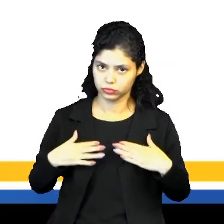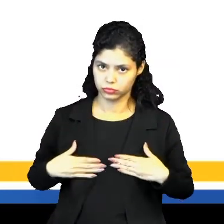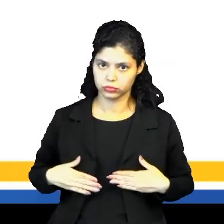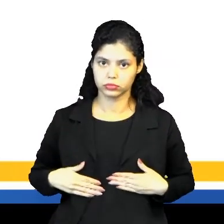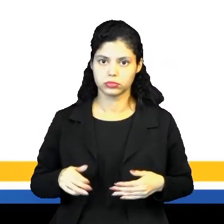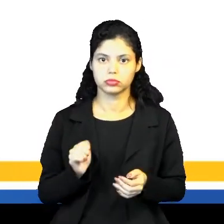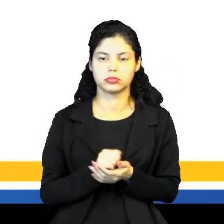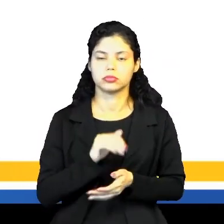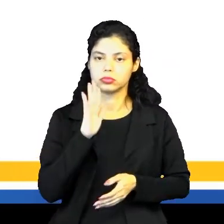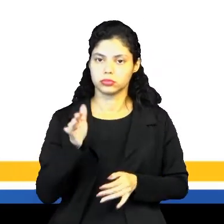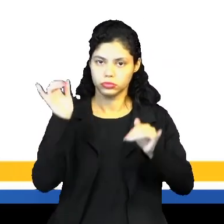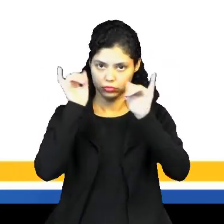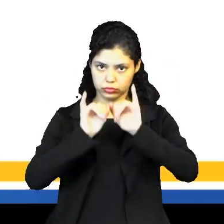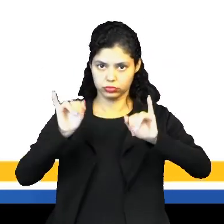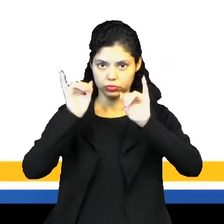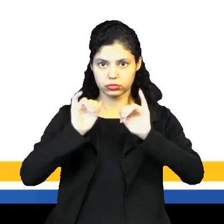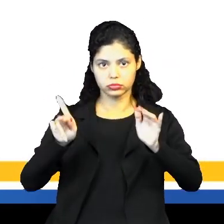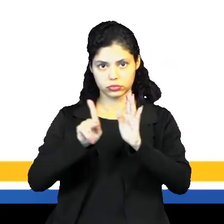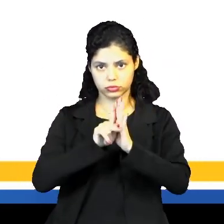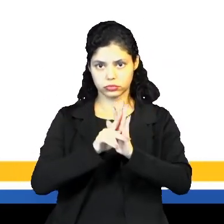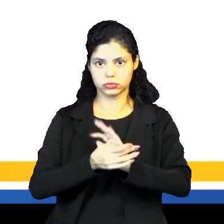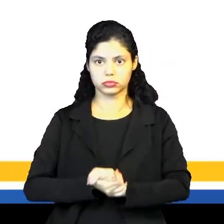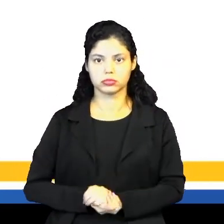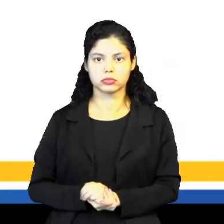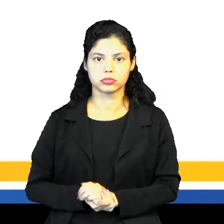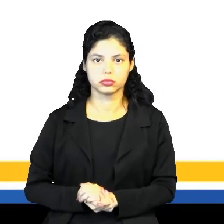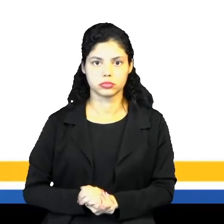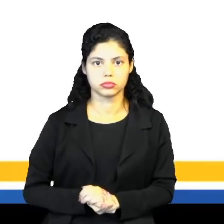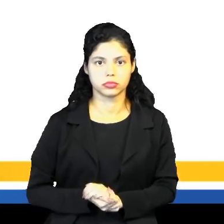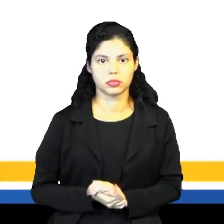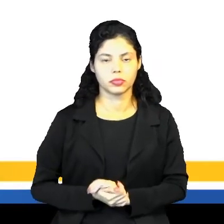ele é a informação em si, né?